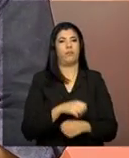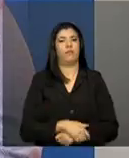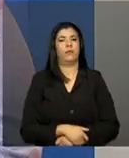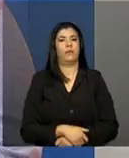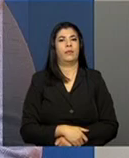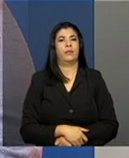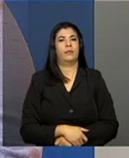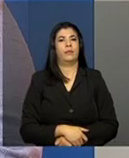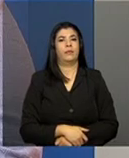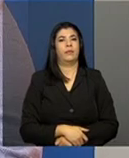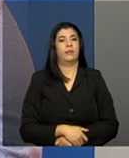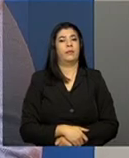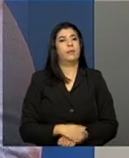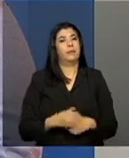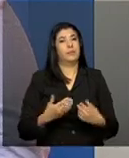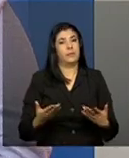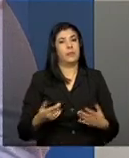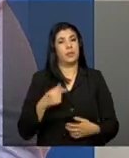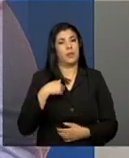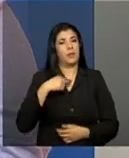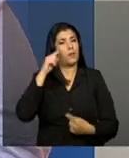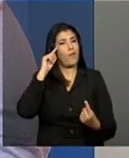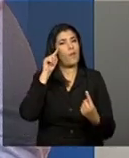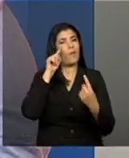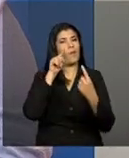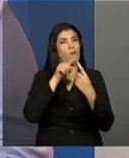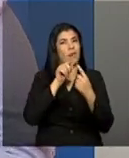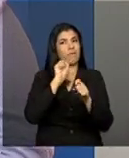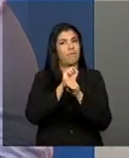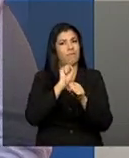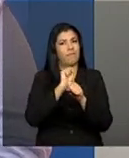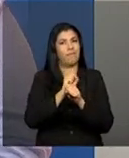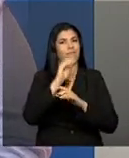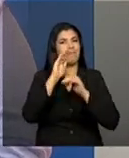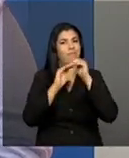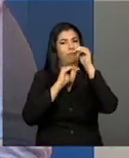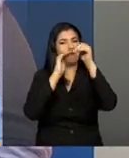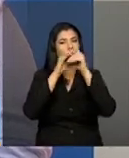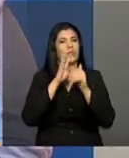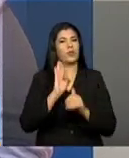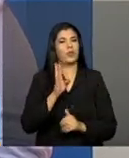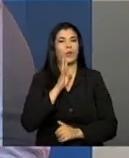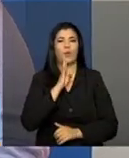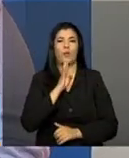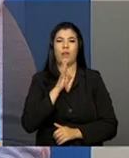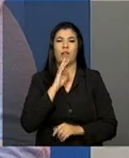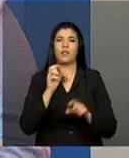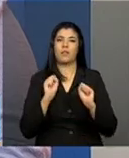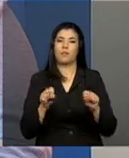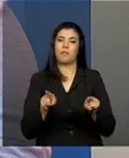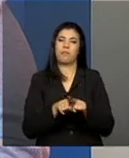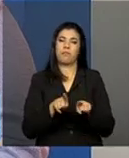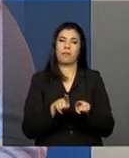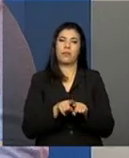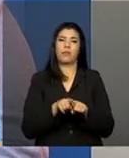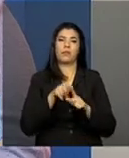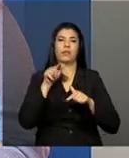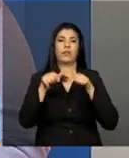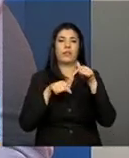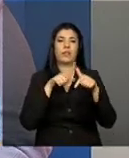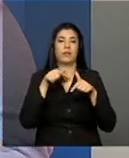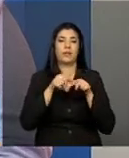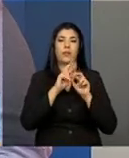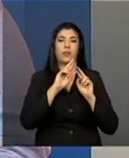expectativa, Lúcia. Que a gente tenha conhecimento e que a gente possa, inclusive, trabalhar com